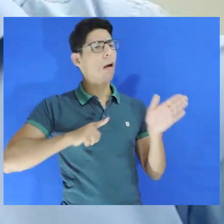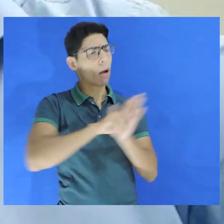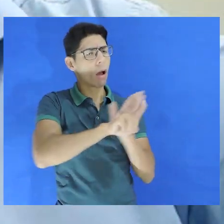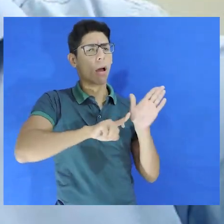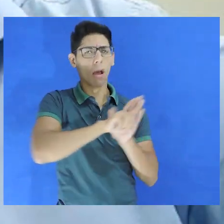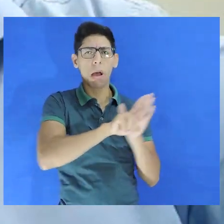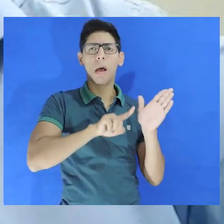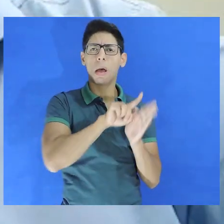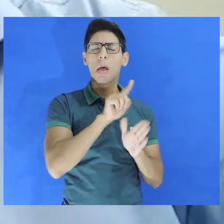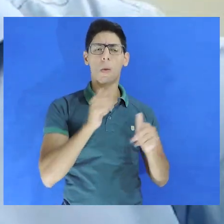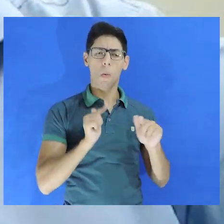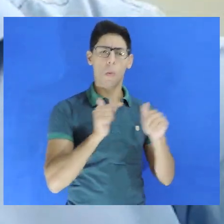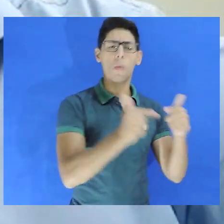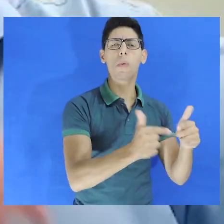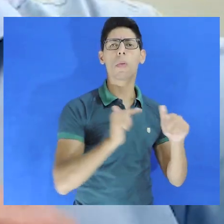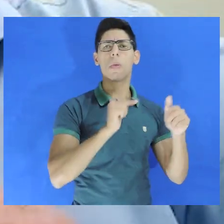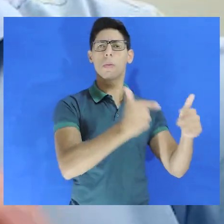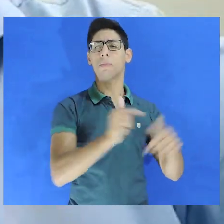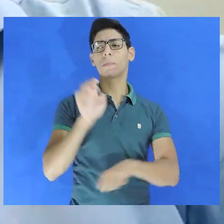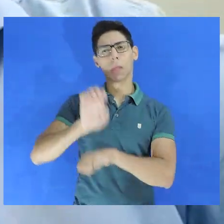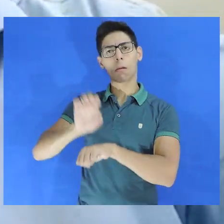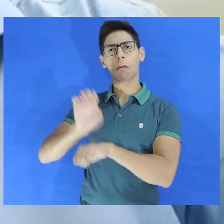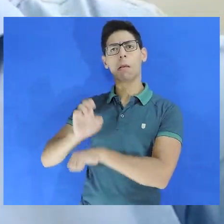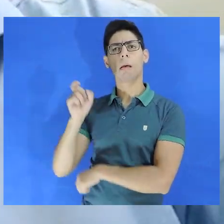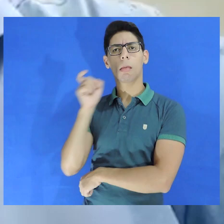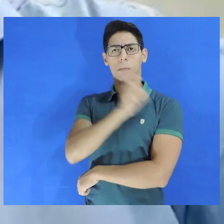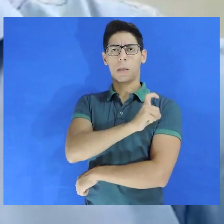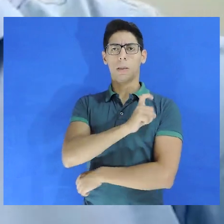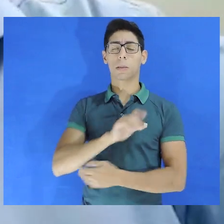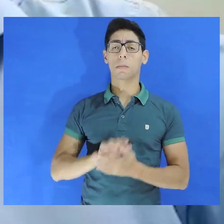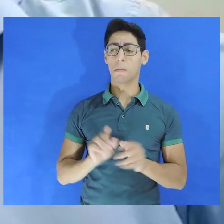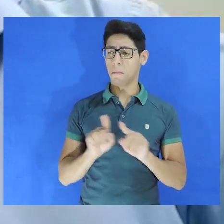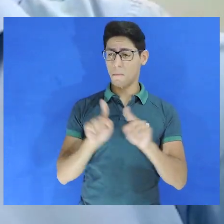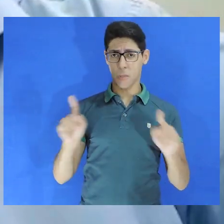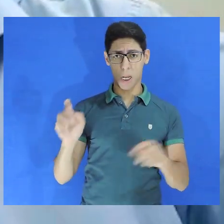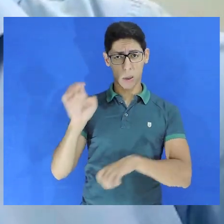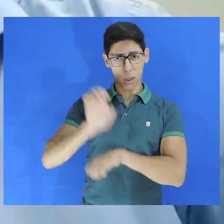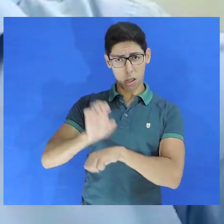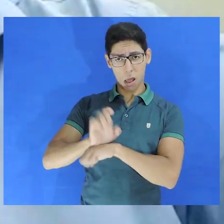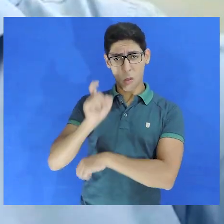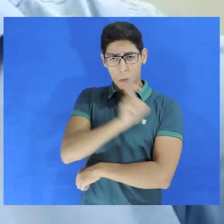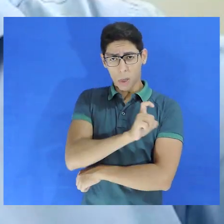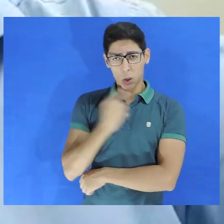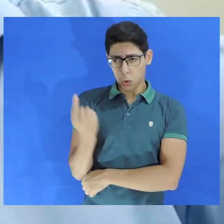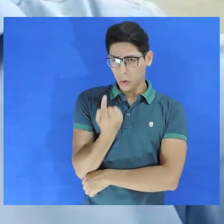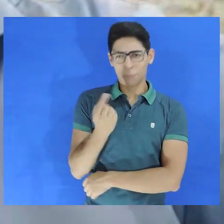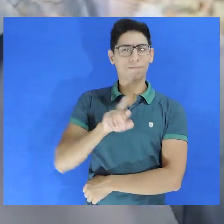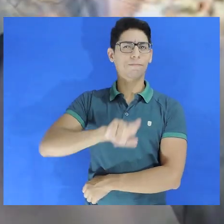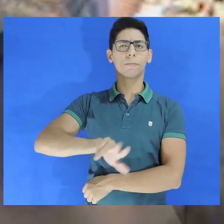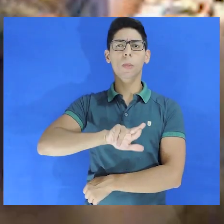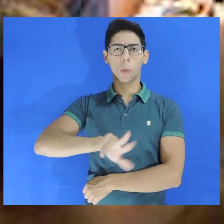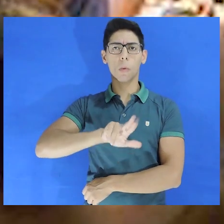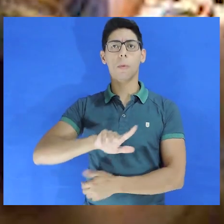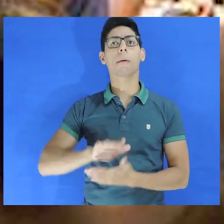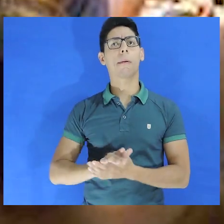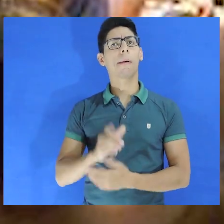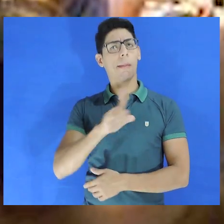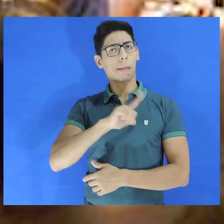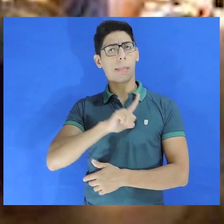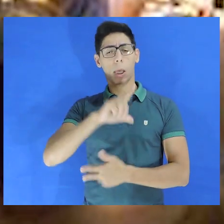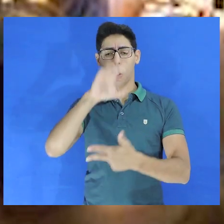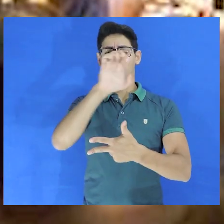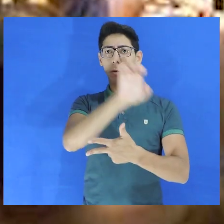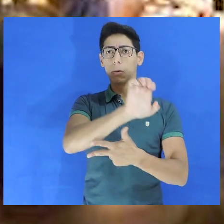indagamos, questionamos, enfrentamos isso, o Estado mente. Mas ele não mente sozinho, o Estado executivo, ele mente